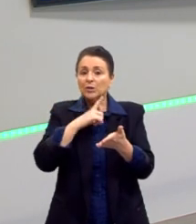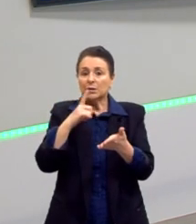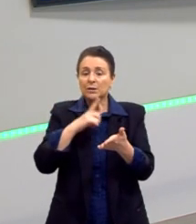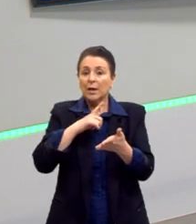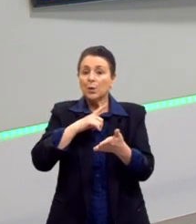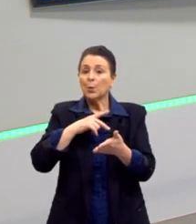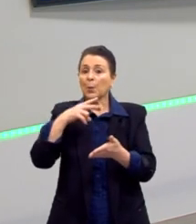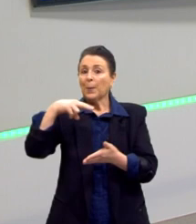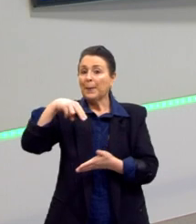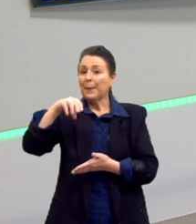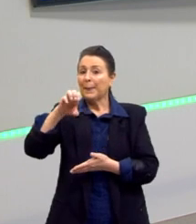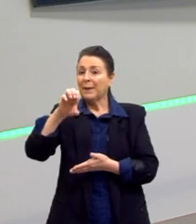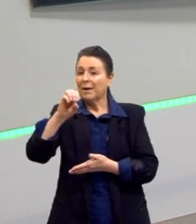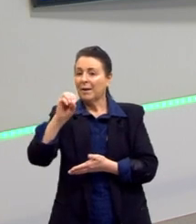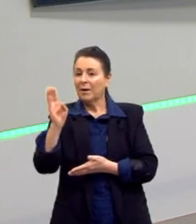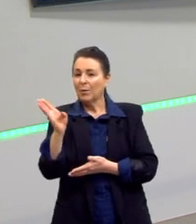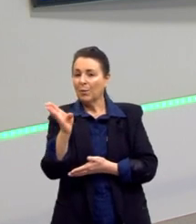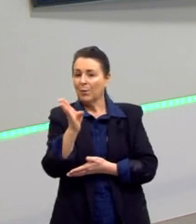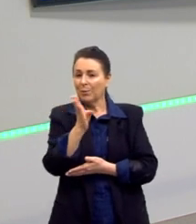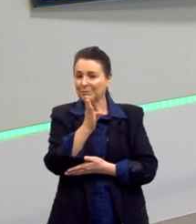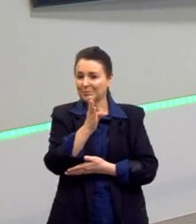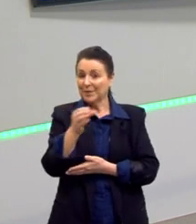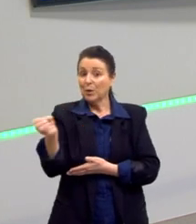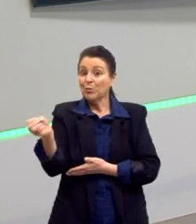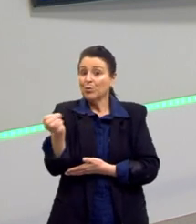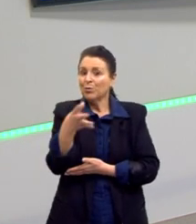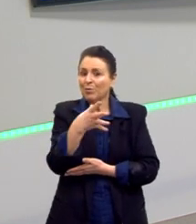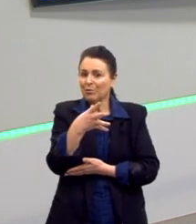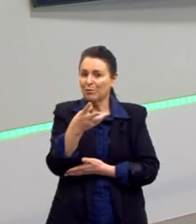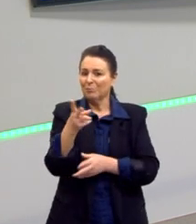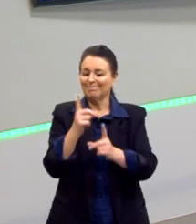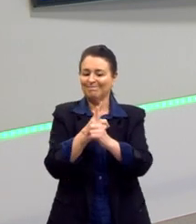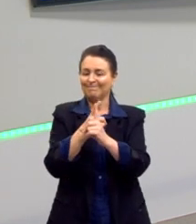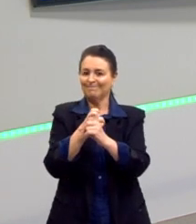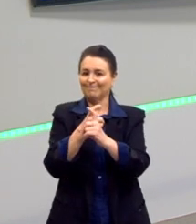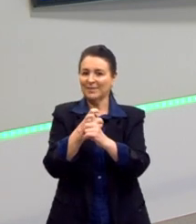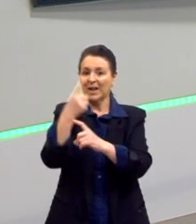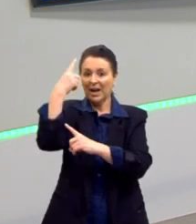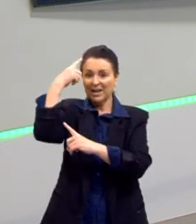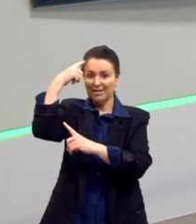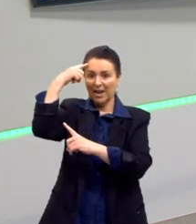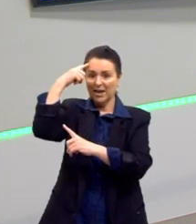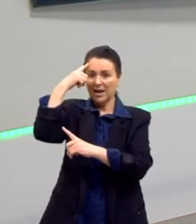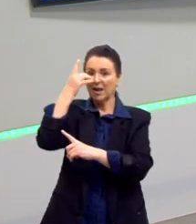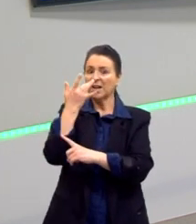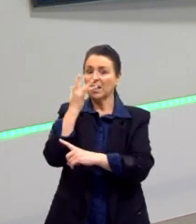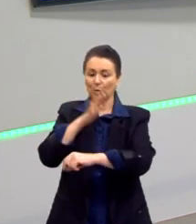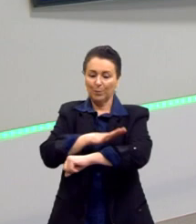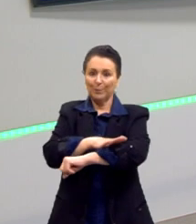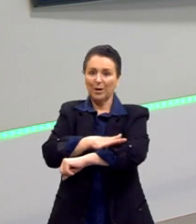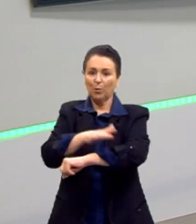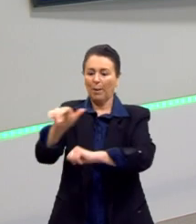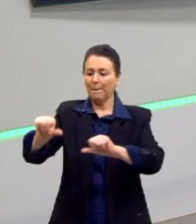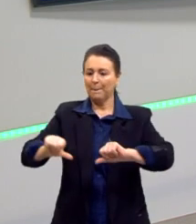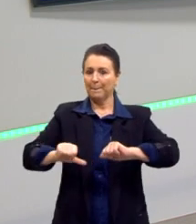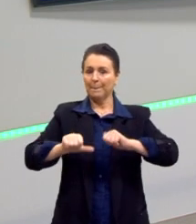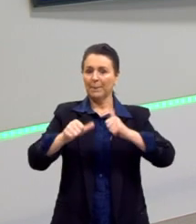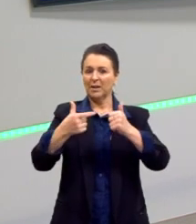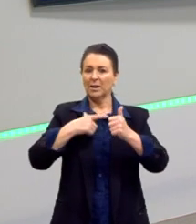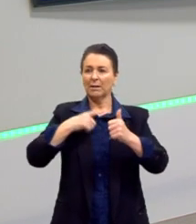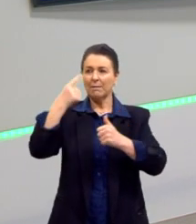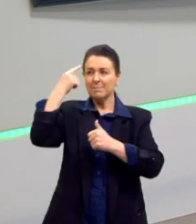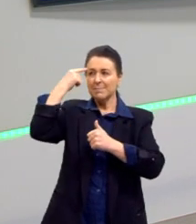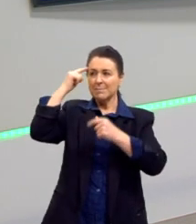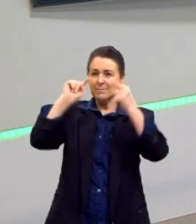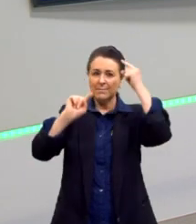neonazismo. Então, essas ideias de supremacia branca, elas se inspiram no nazismo, e